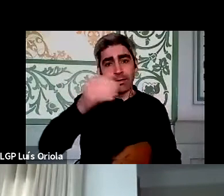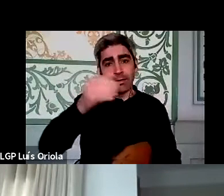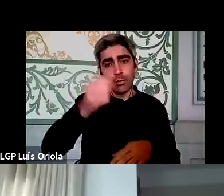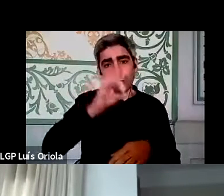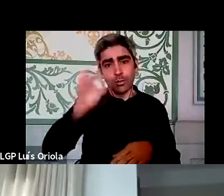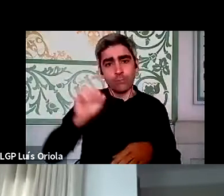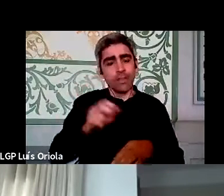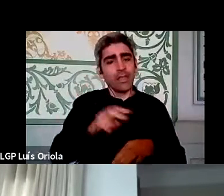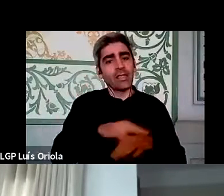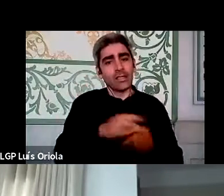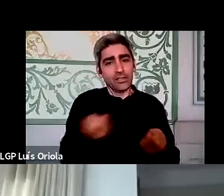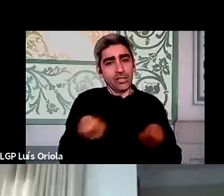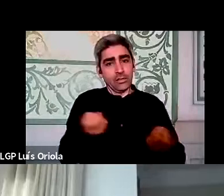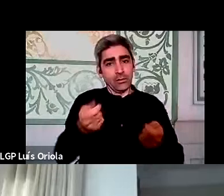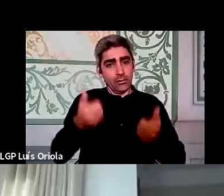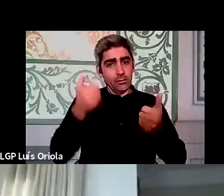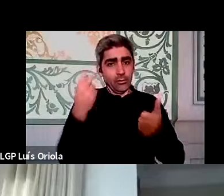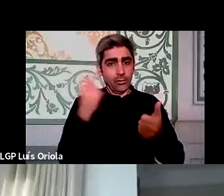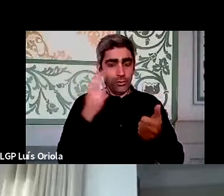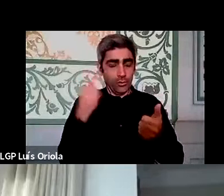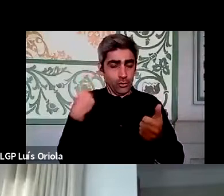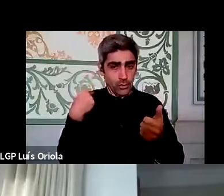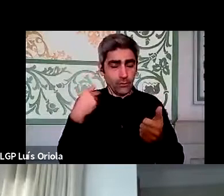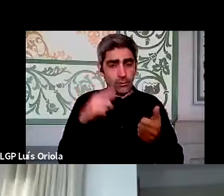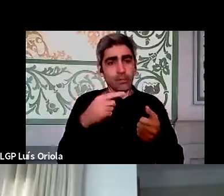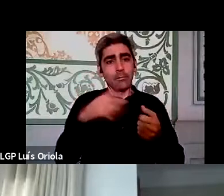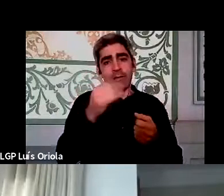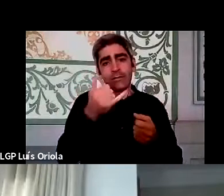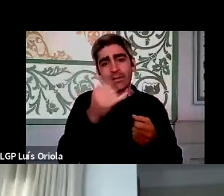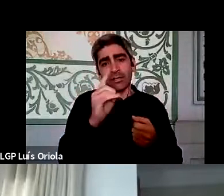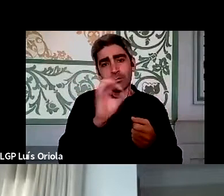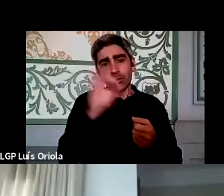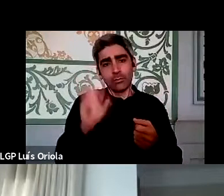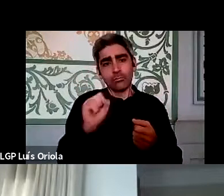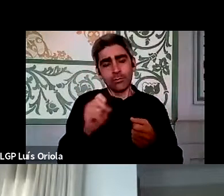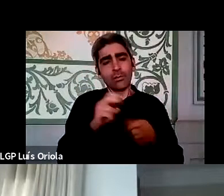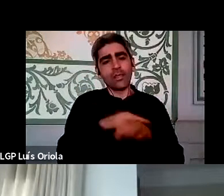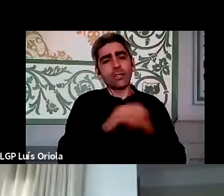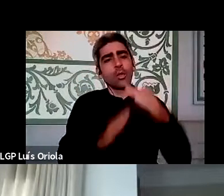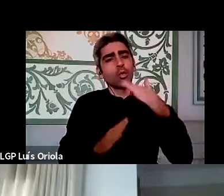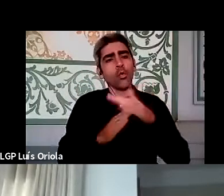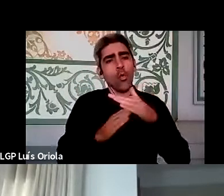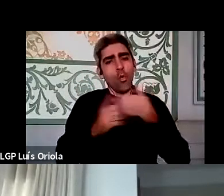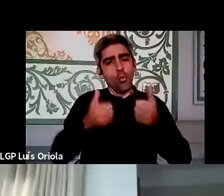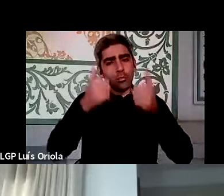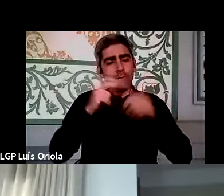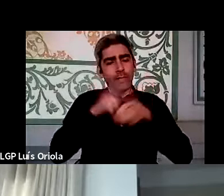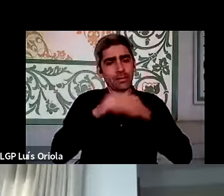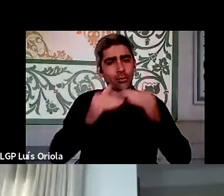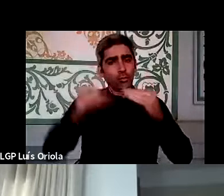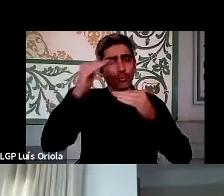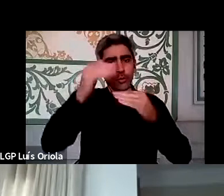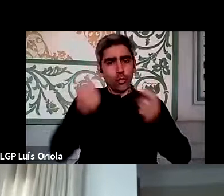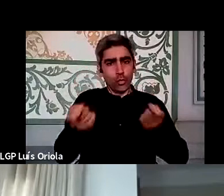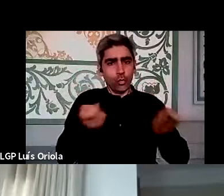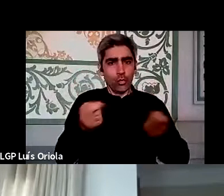dirigentes, eram ou não, são dirigentes, e mais de 26% são dirigentes nos chamados dirigentes topo, dirigentes de encargo de direção superior. Portanto,